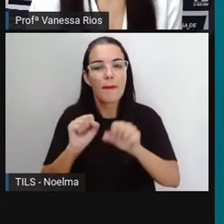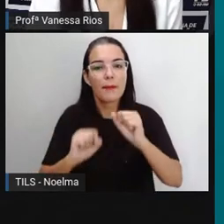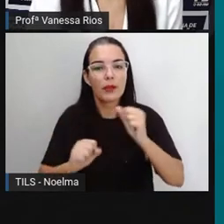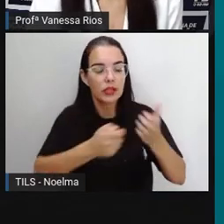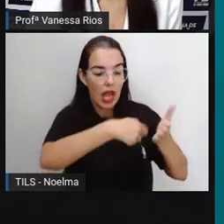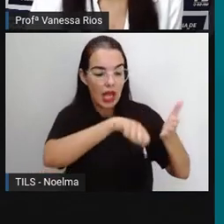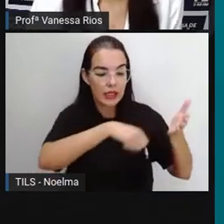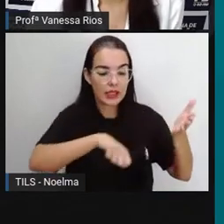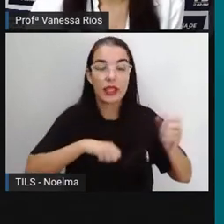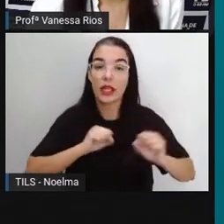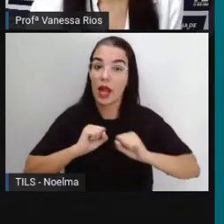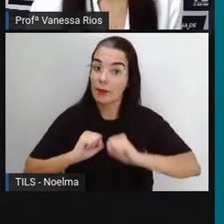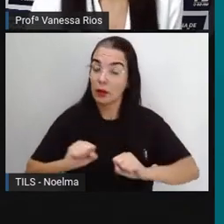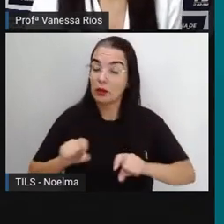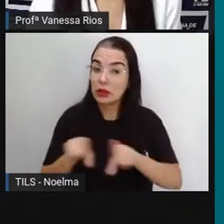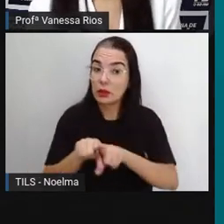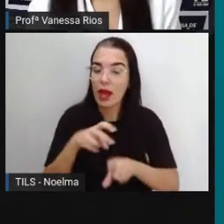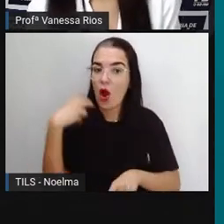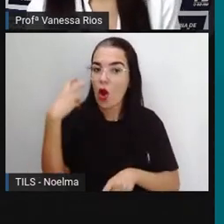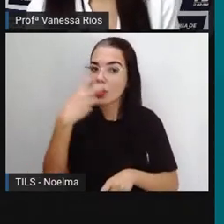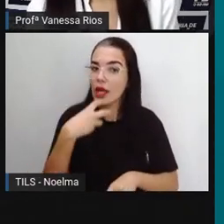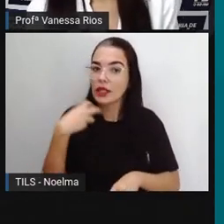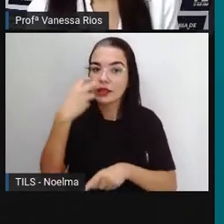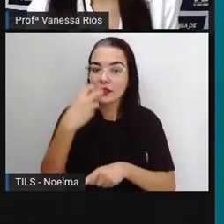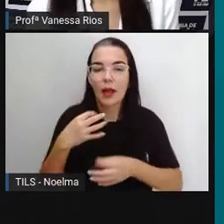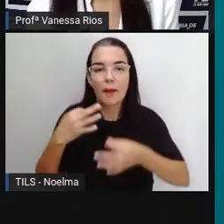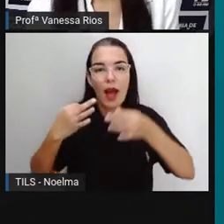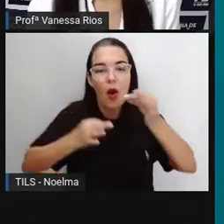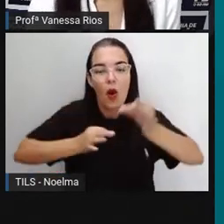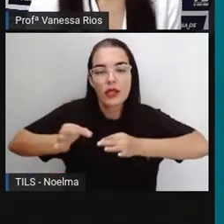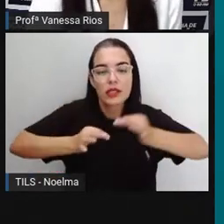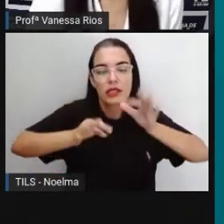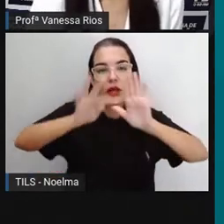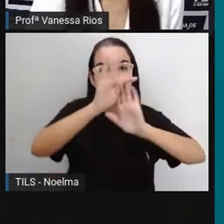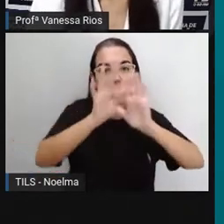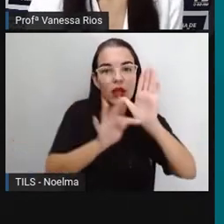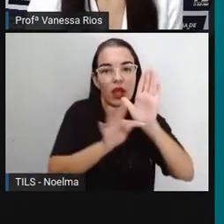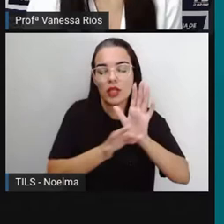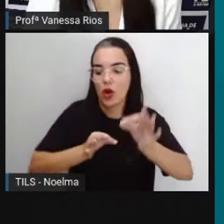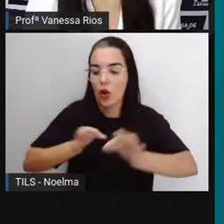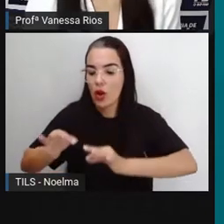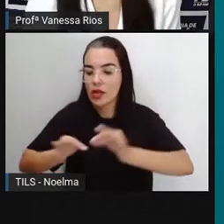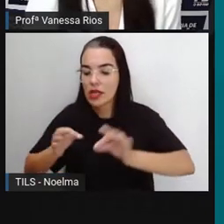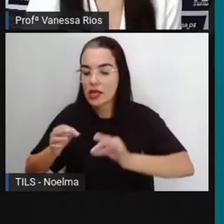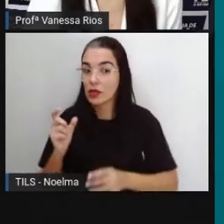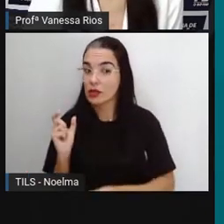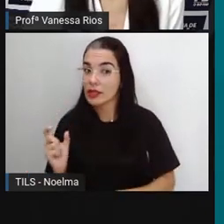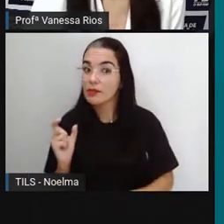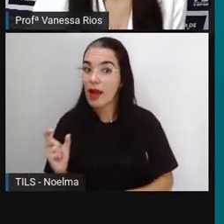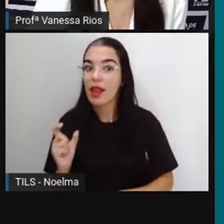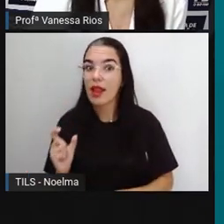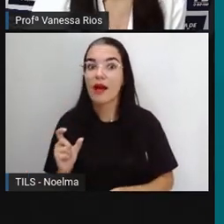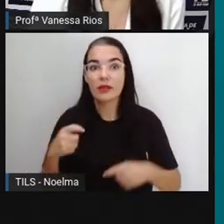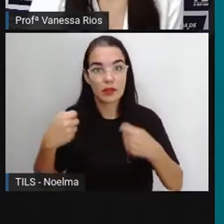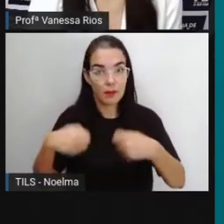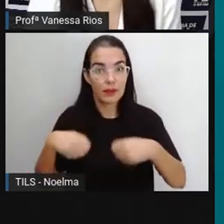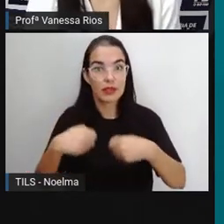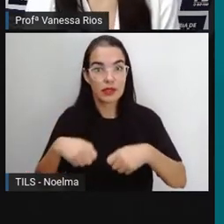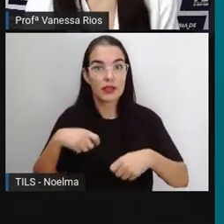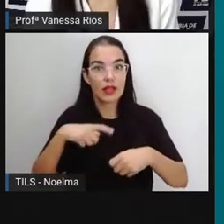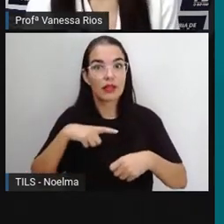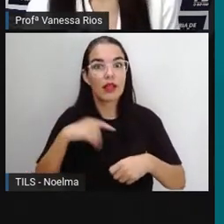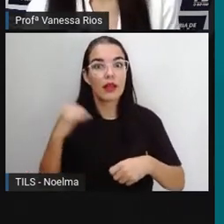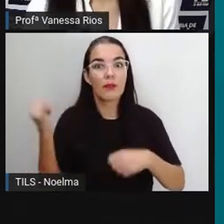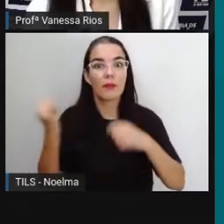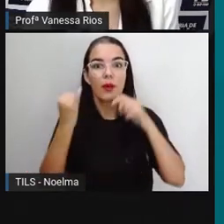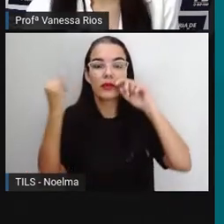a estruturação do texto, a organização das palavras é algo necessário. Mesmo que seja para passar num jornal, para passar